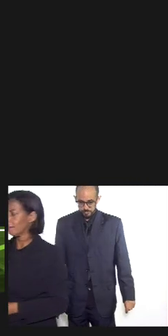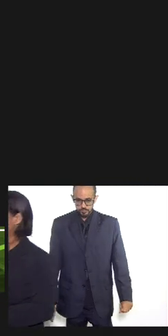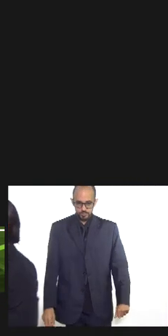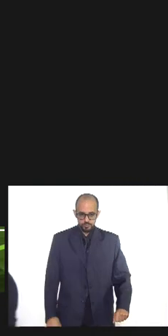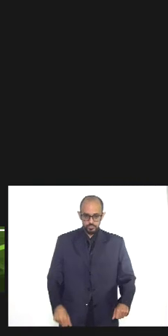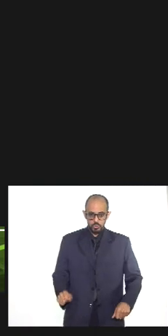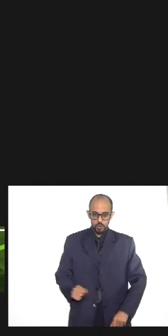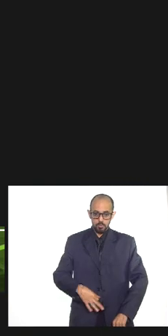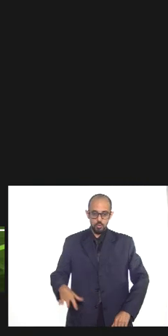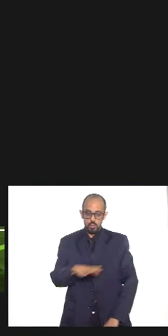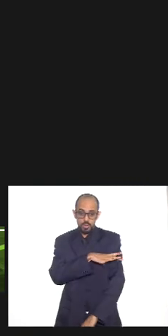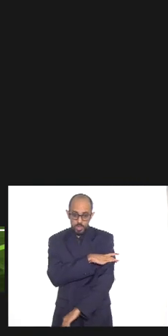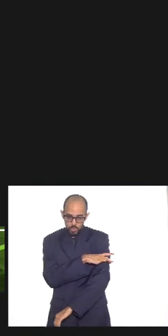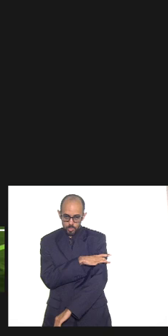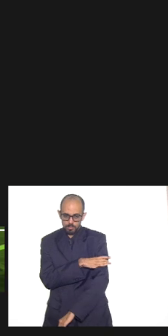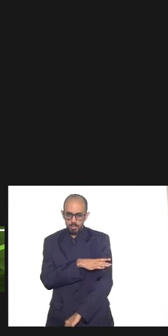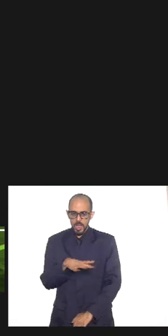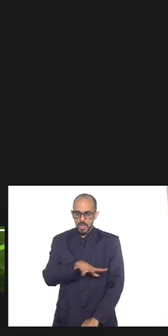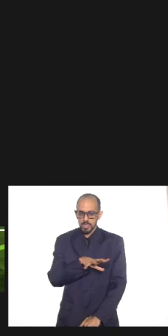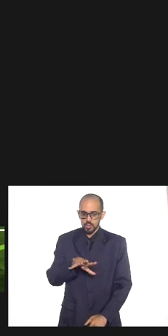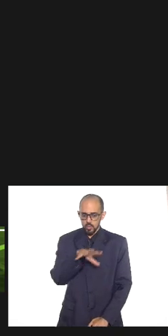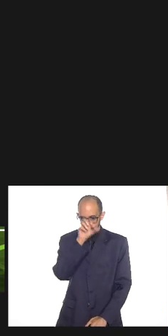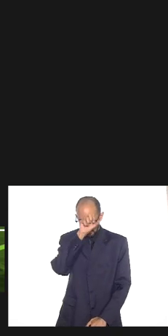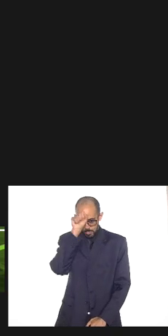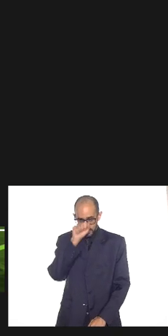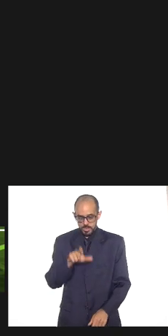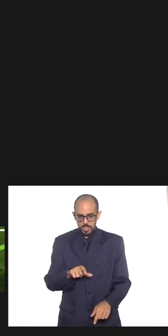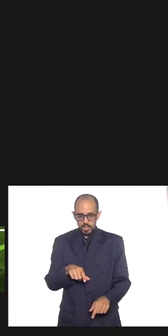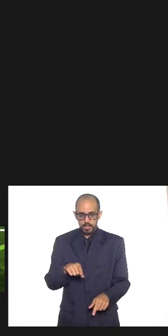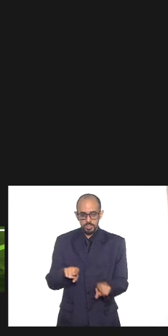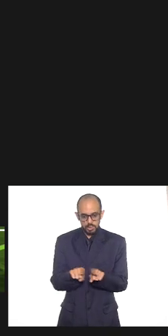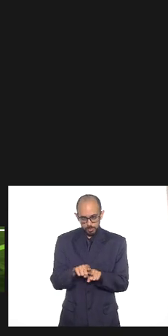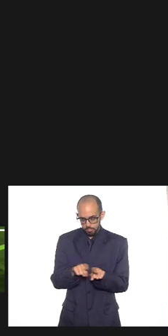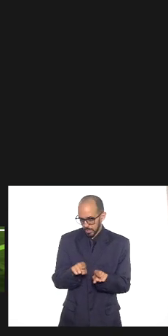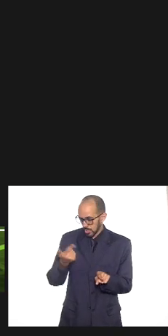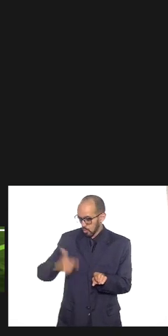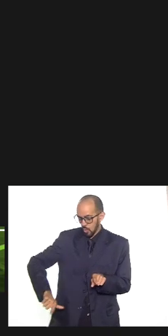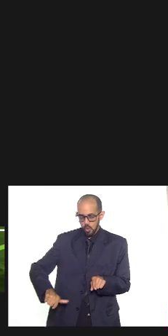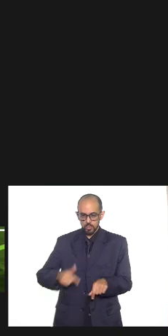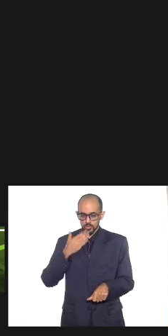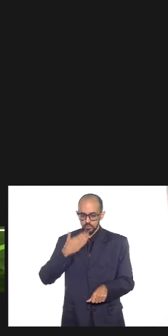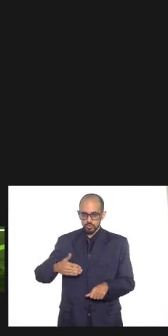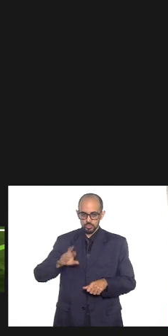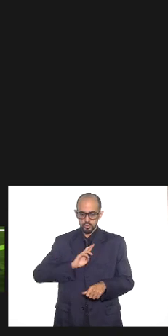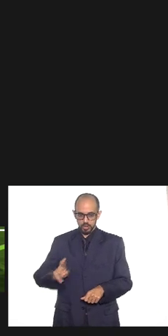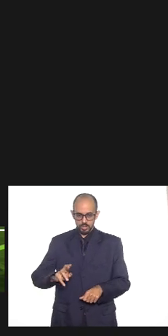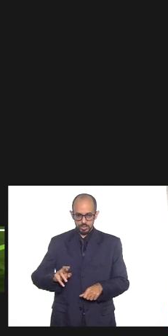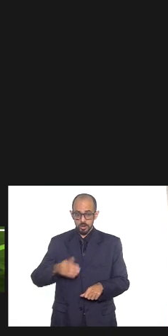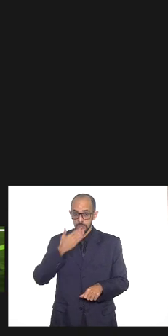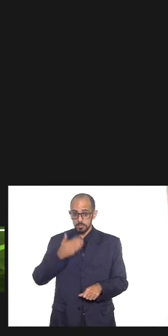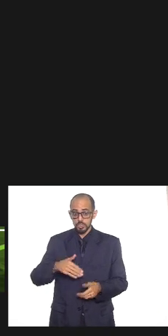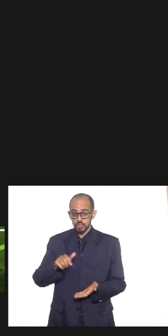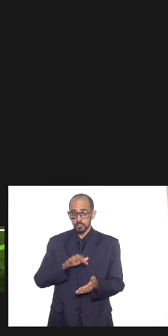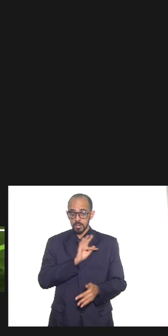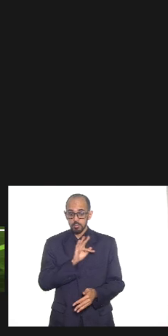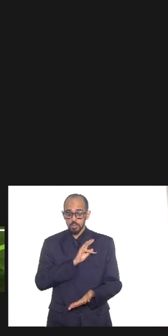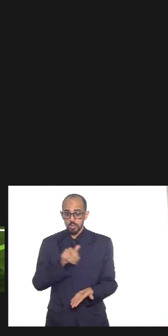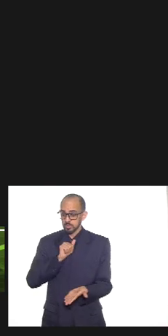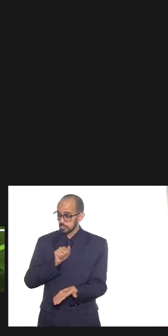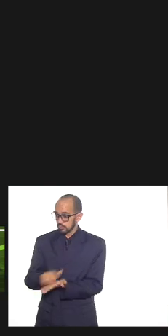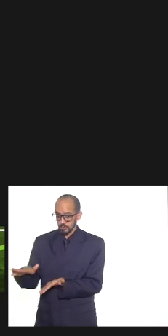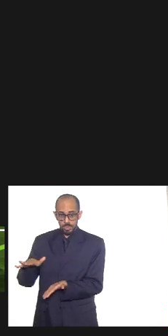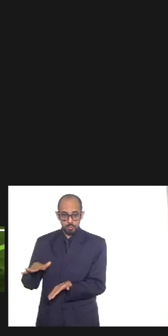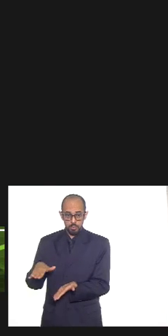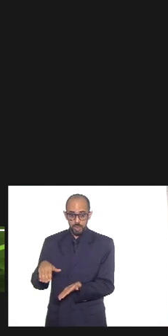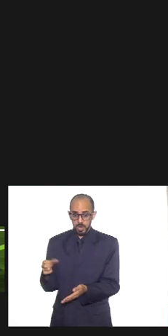umbanda candomblé em suas circunscrições pedindo inclusive que eles fossem exonerados e também esses procedimentos quando a